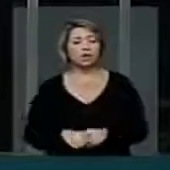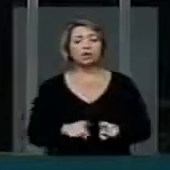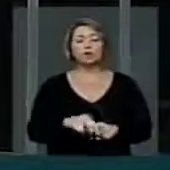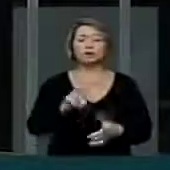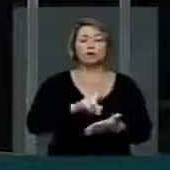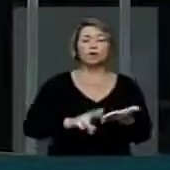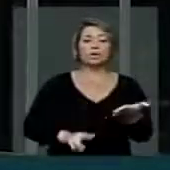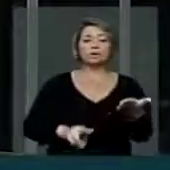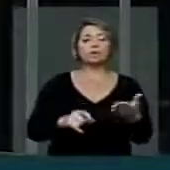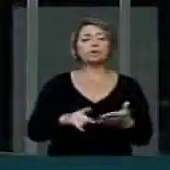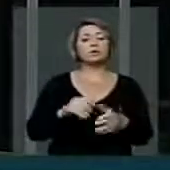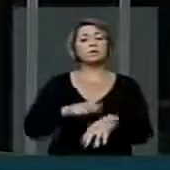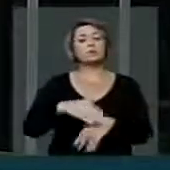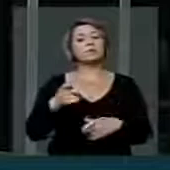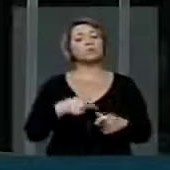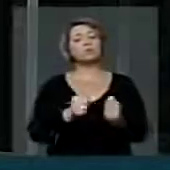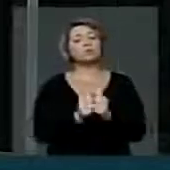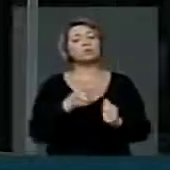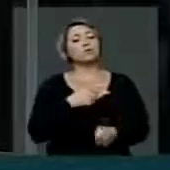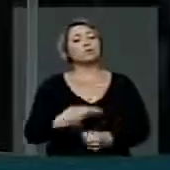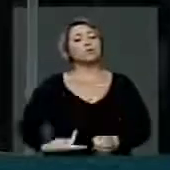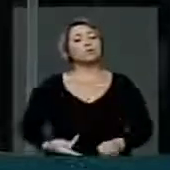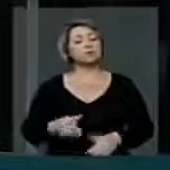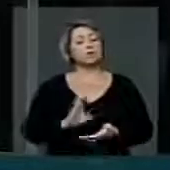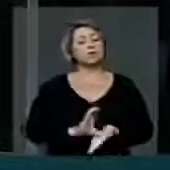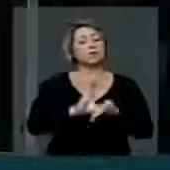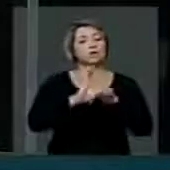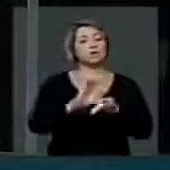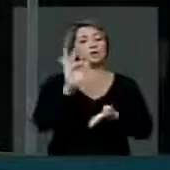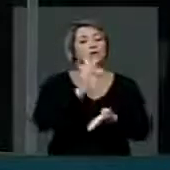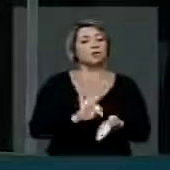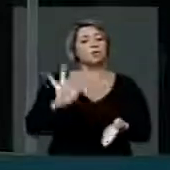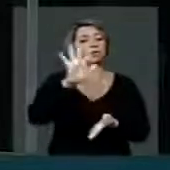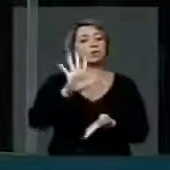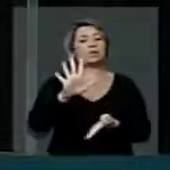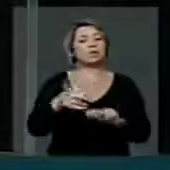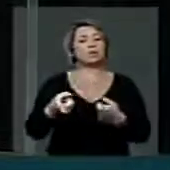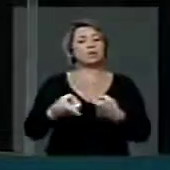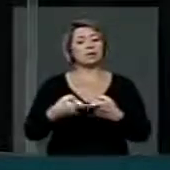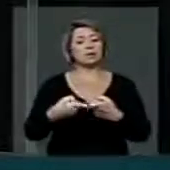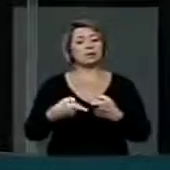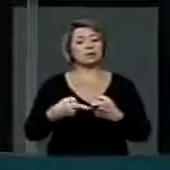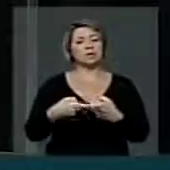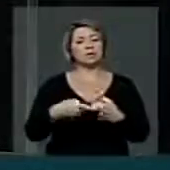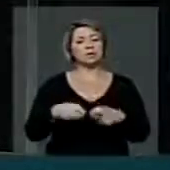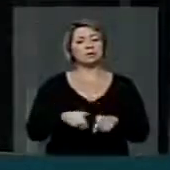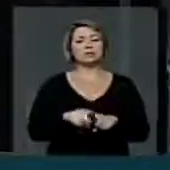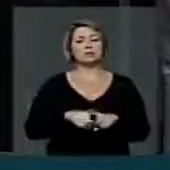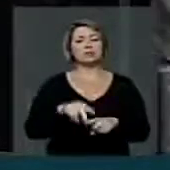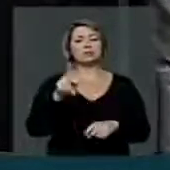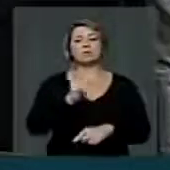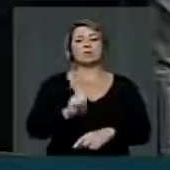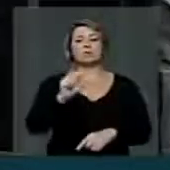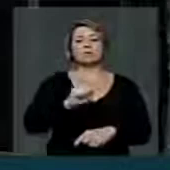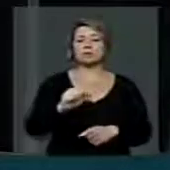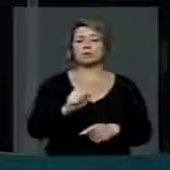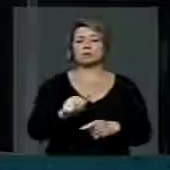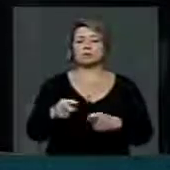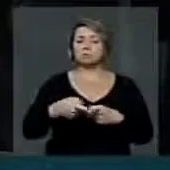do programa Mais Médico, e o presidente do Conselho Federal de Medicina e o presidente da Associação Nacional dos Médicos Residentes.